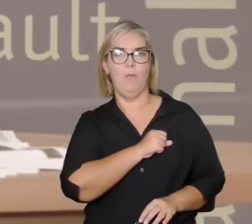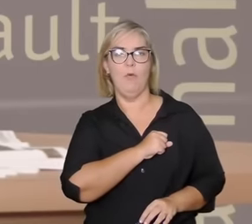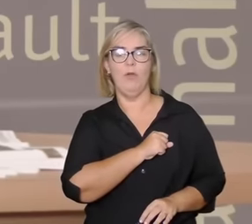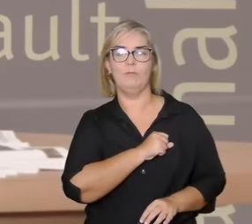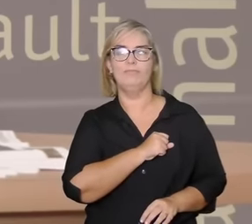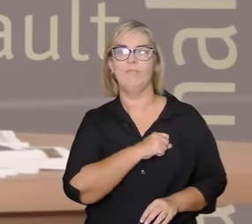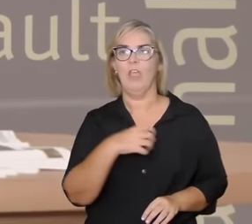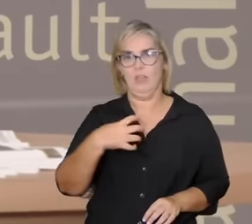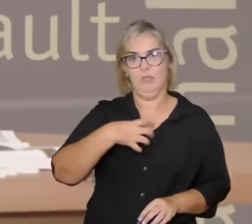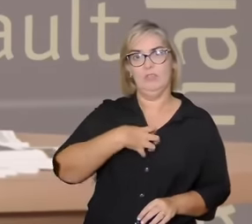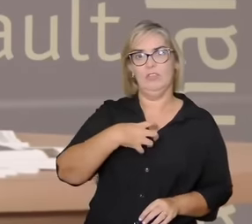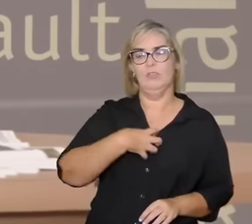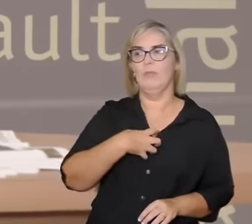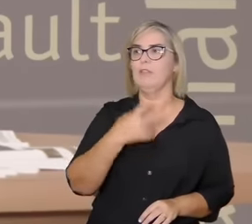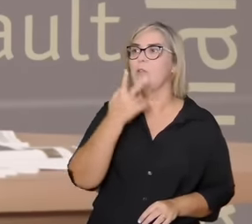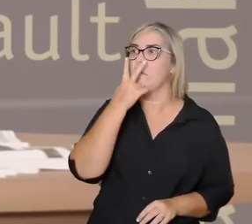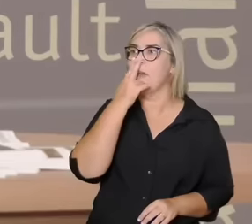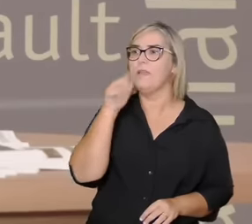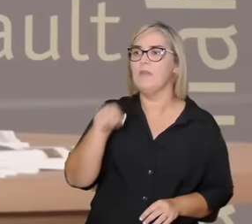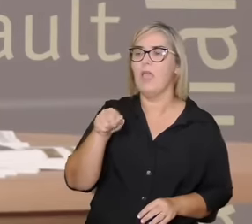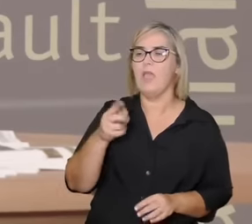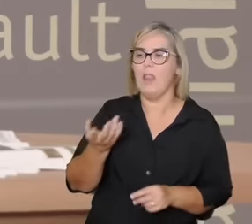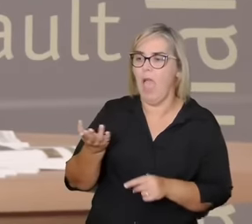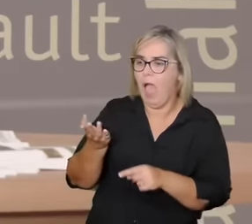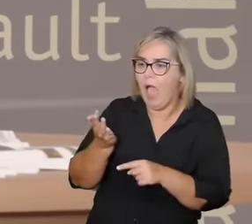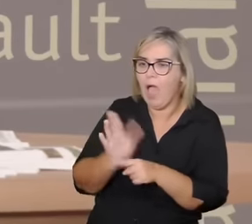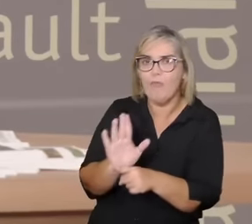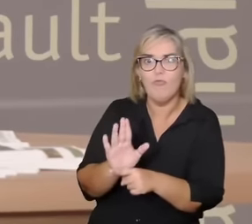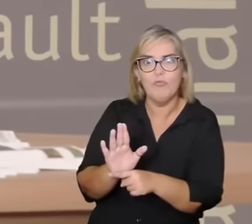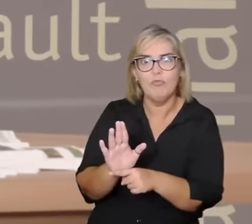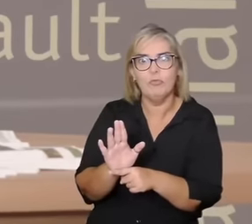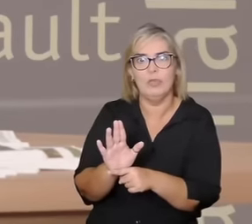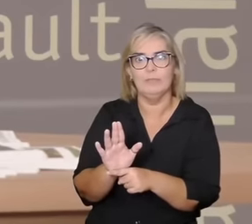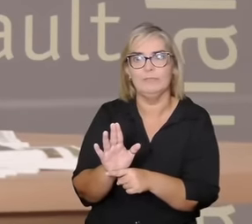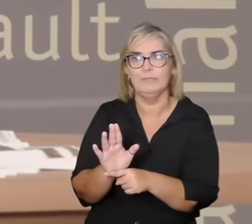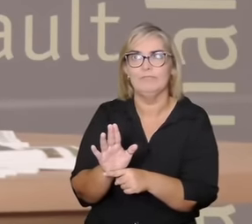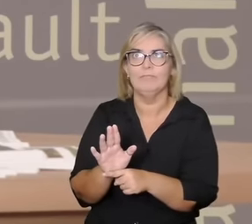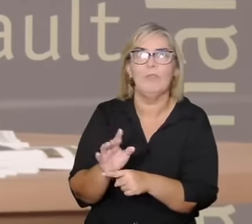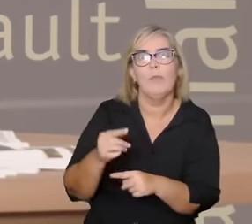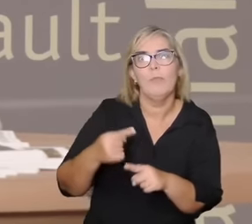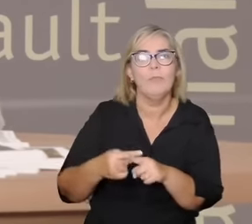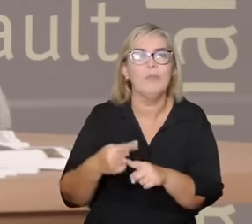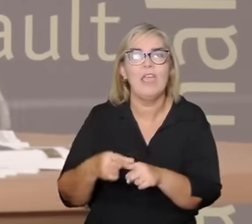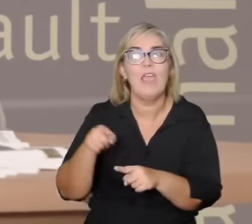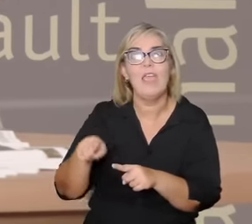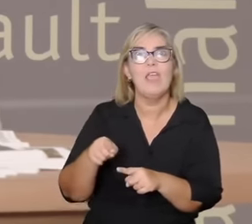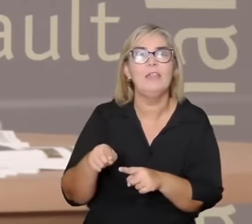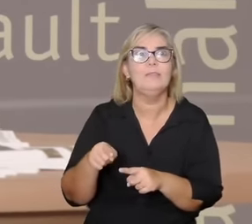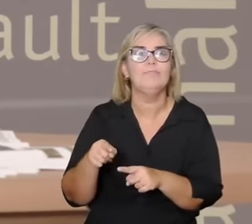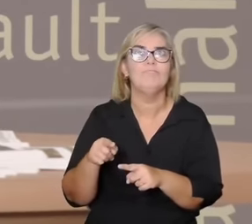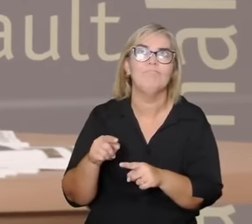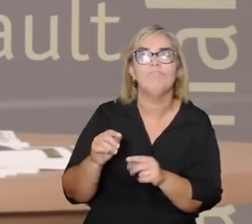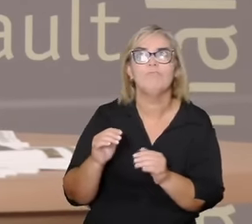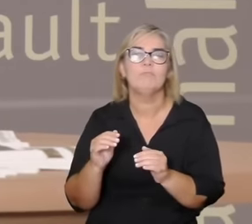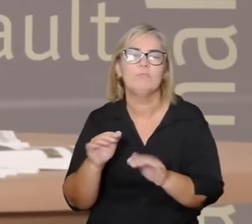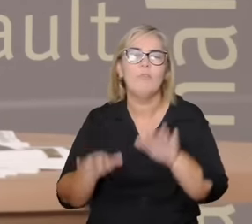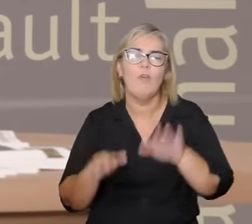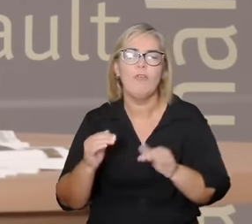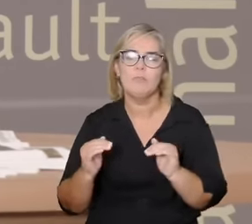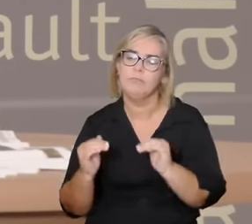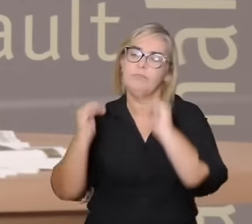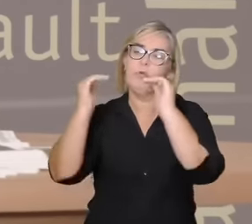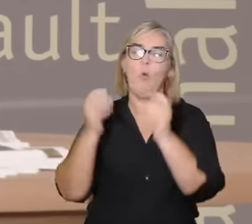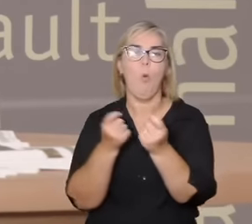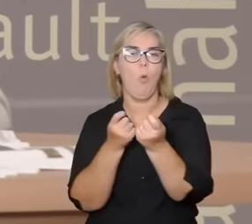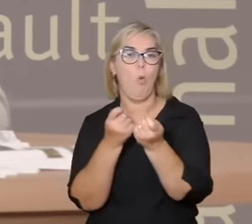ele é o catalisador o que ele está entre aspas controle vou usar o termo controle ele